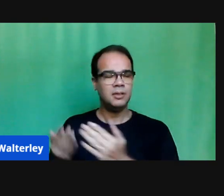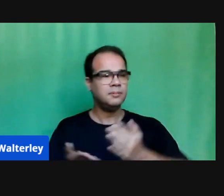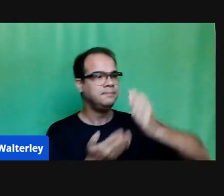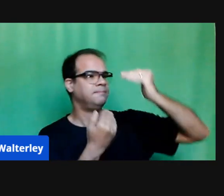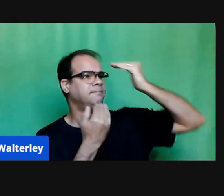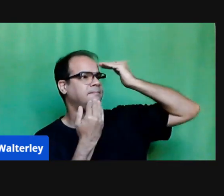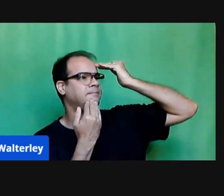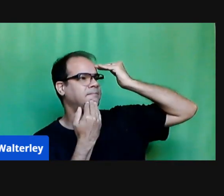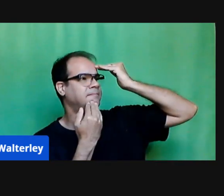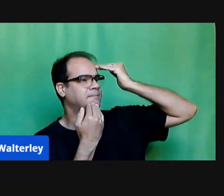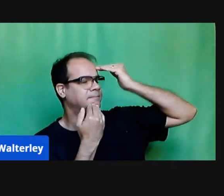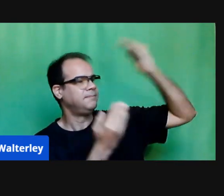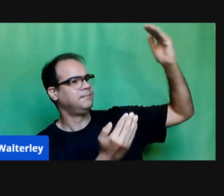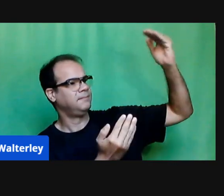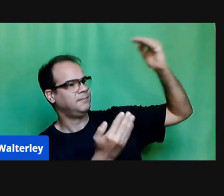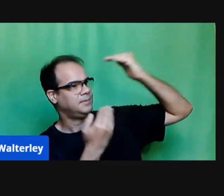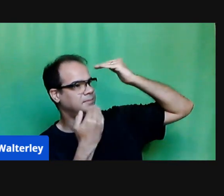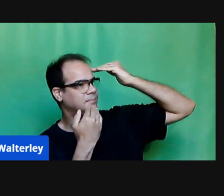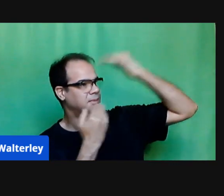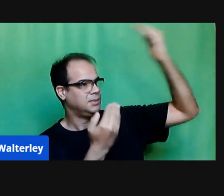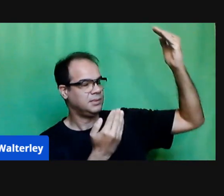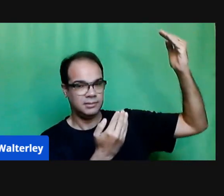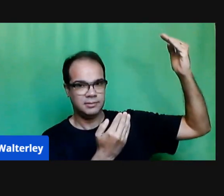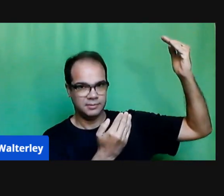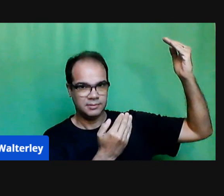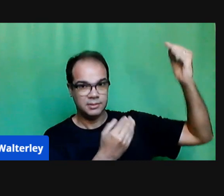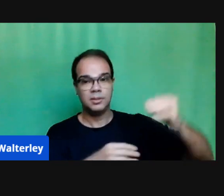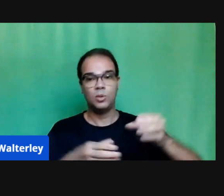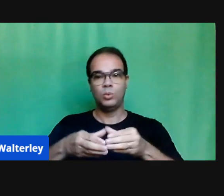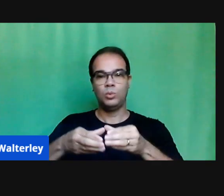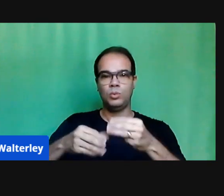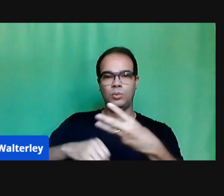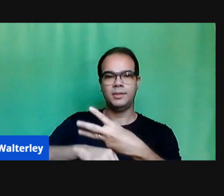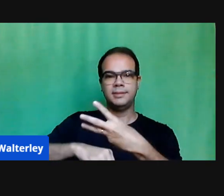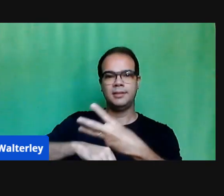Os grupos do WhatsApp se tornaram uma ferramenta